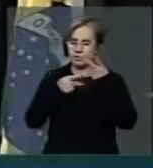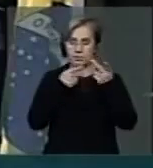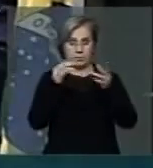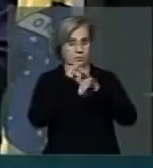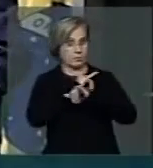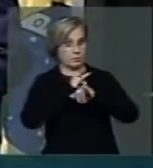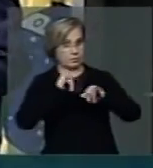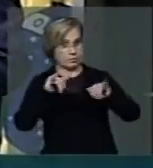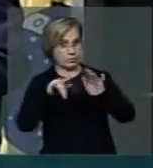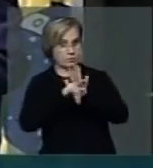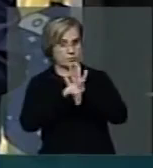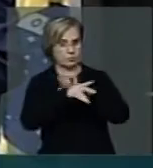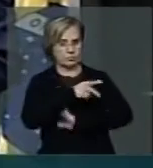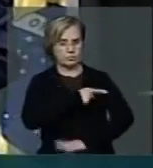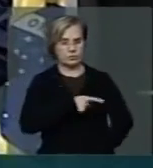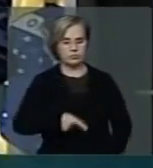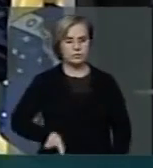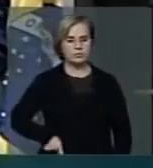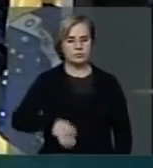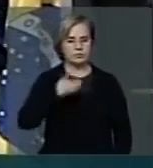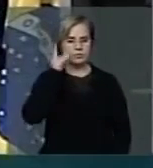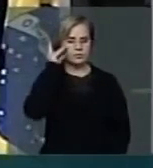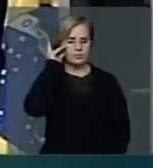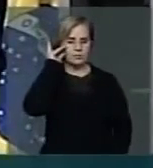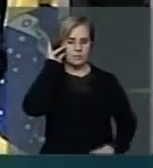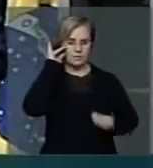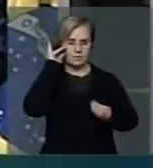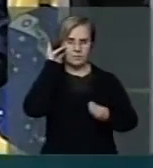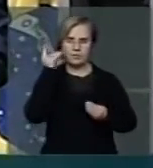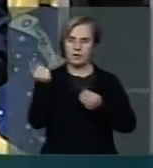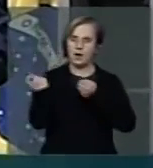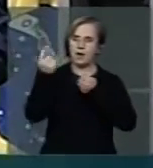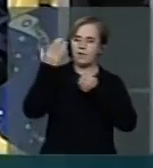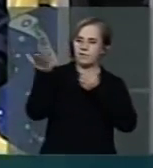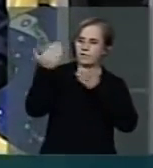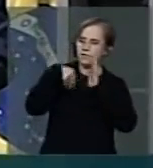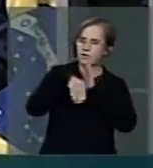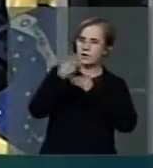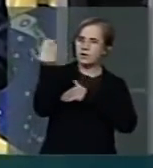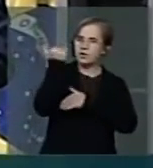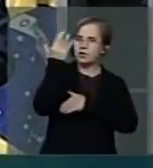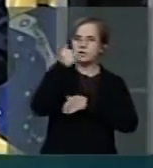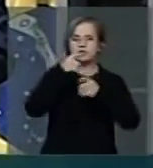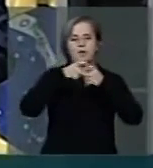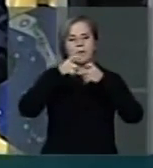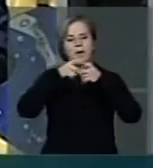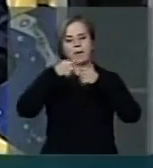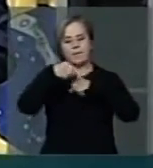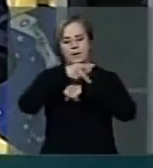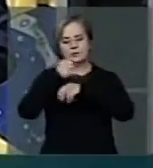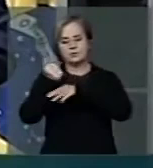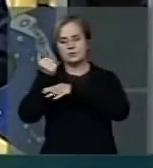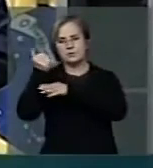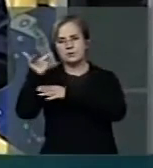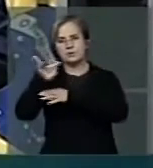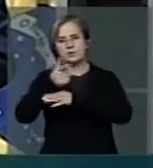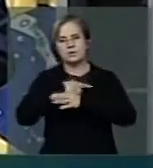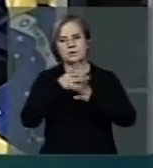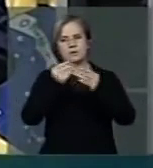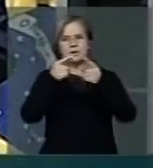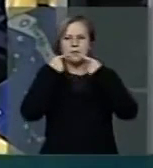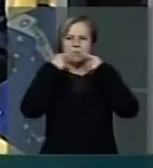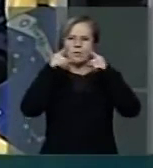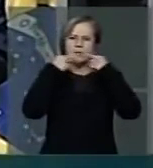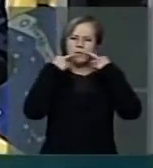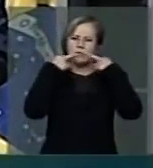pela Presidente Dilma sobre a vinda de médicos estrangeiros para o Brasil culminou em uma onda de protesto nos